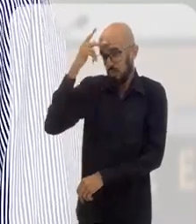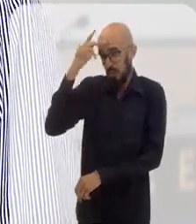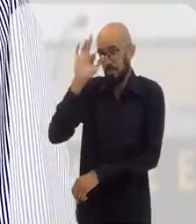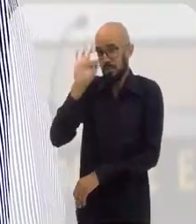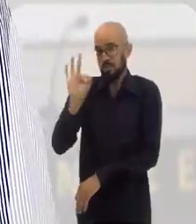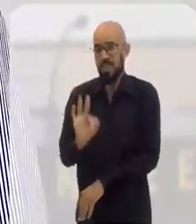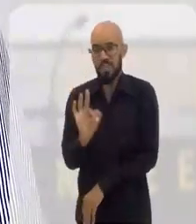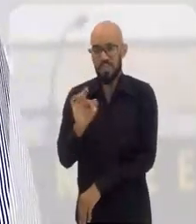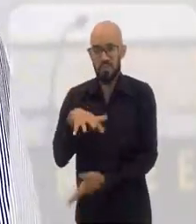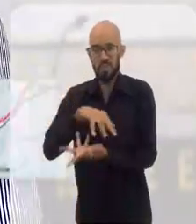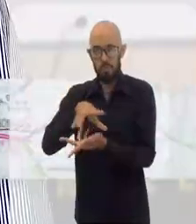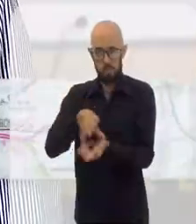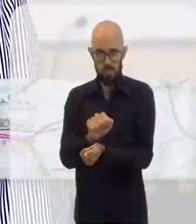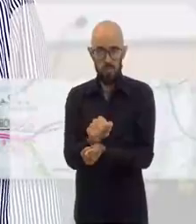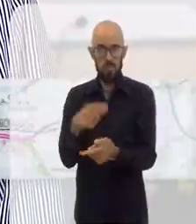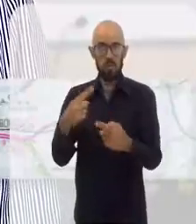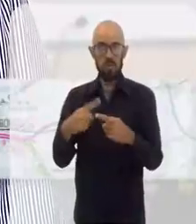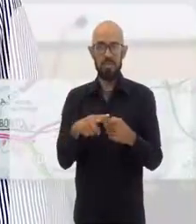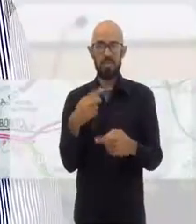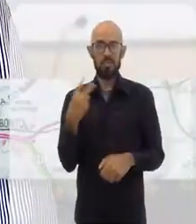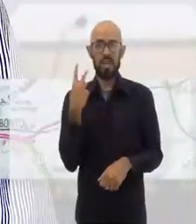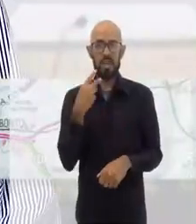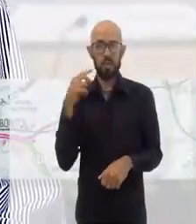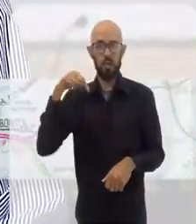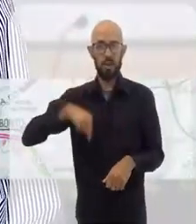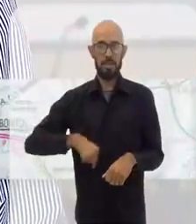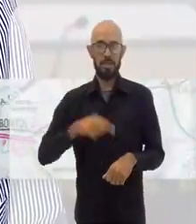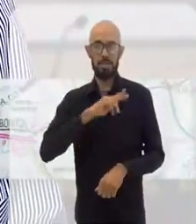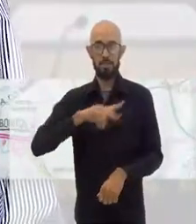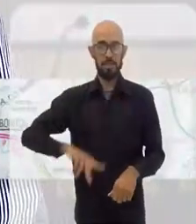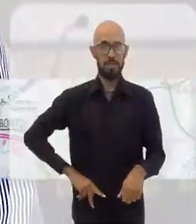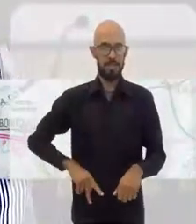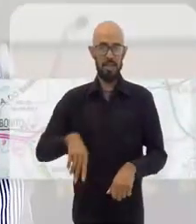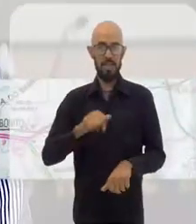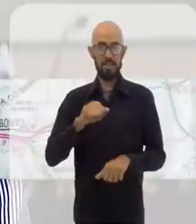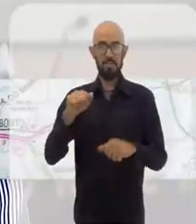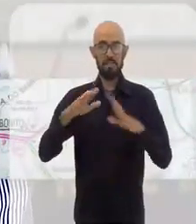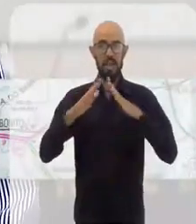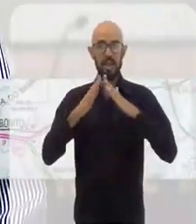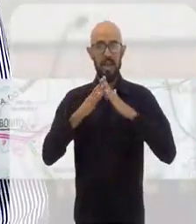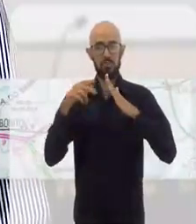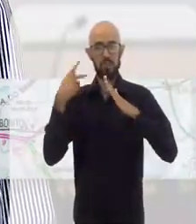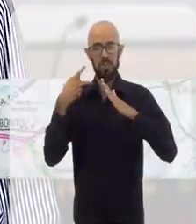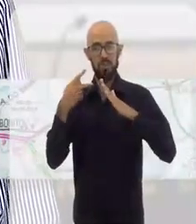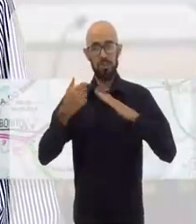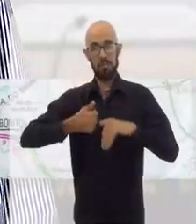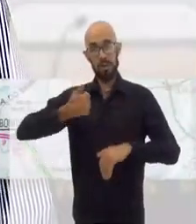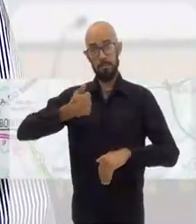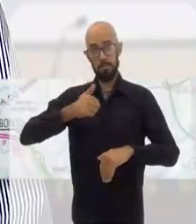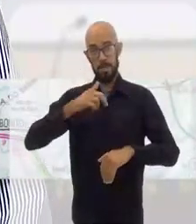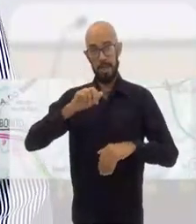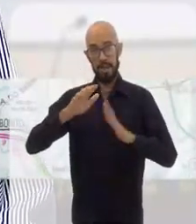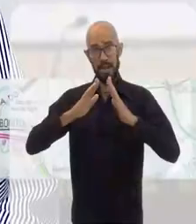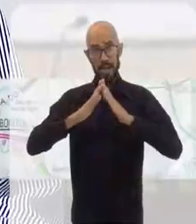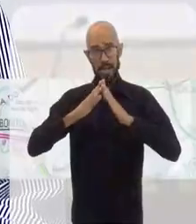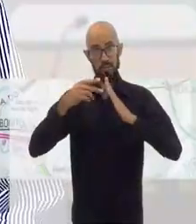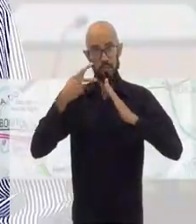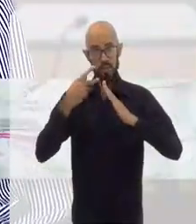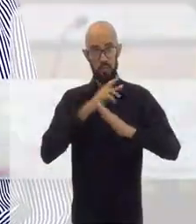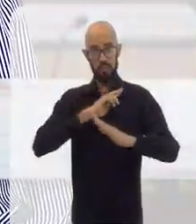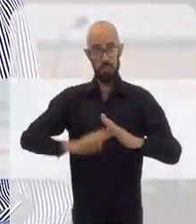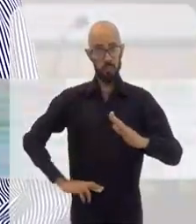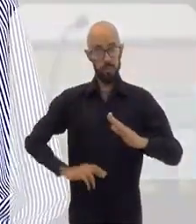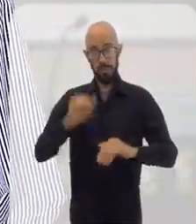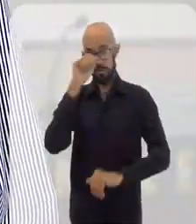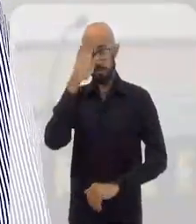Eu costumo dizer que eu sou a pessoa mais feliz do mundo, e ser vereador na minha cidade, estar presidente da Câmara, da primeira